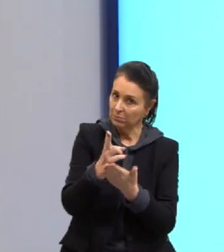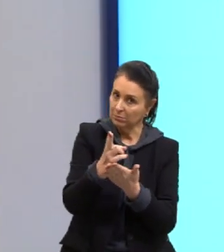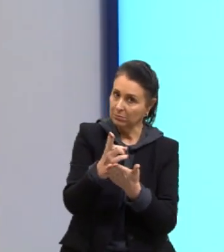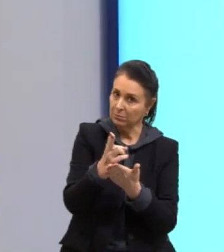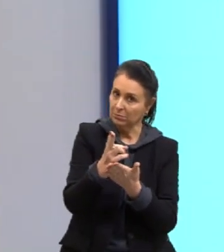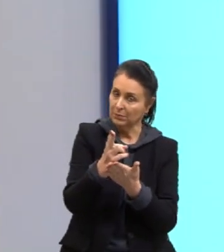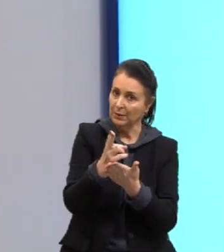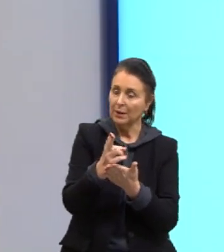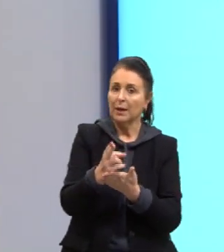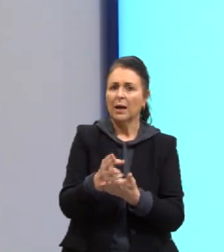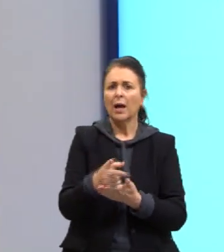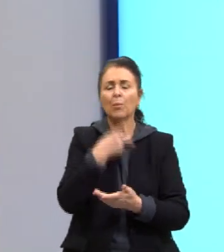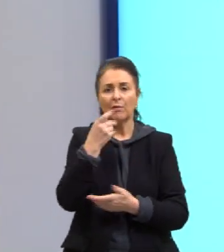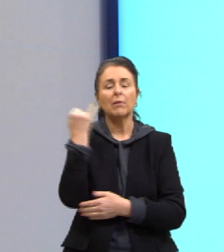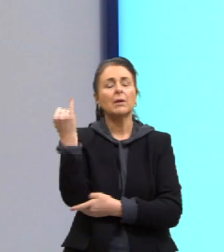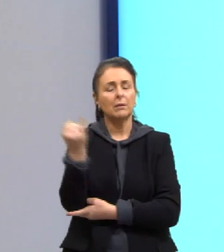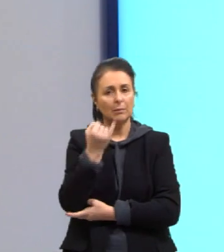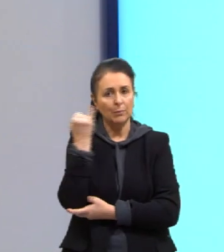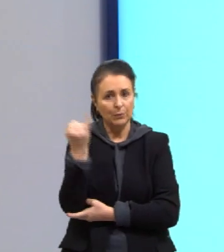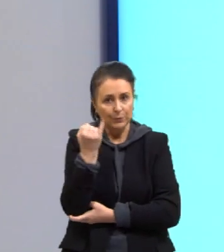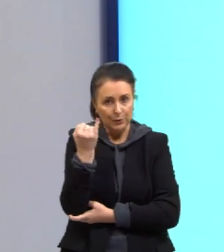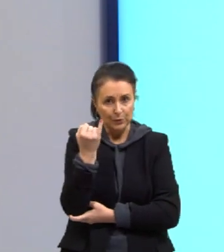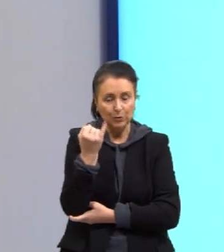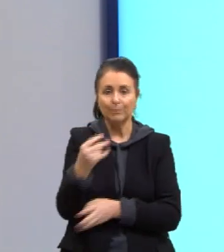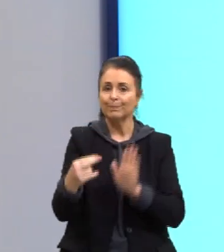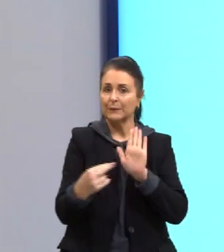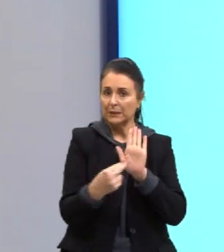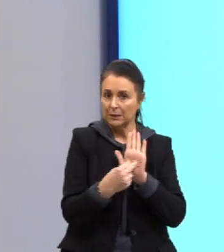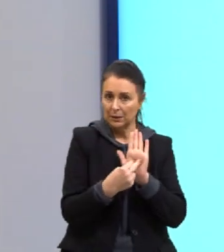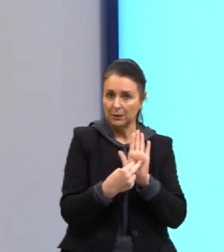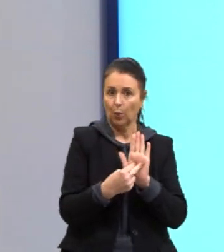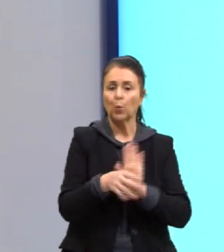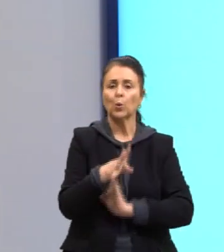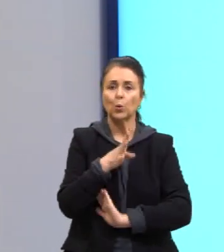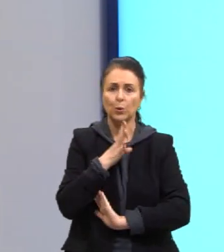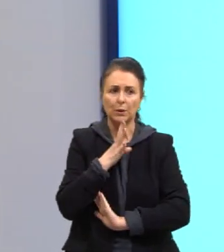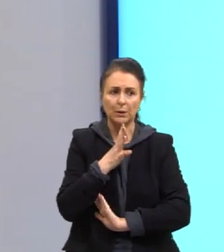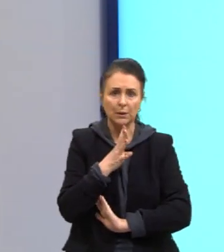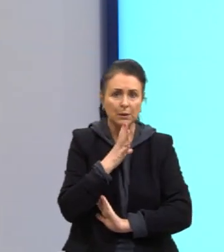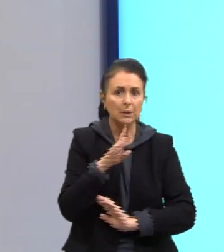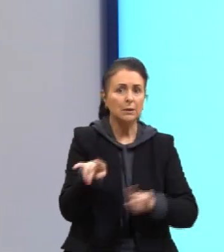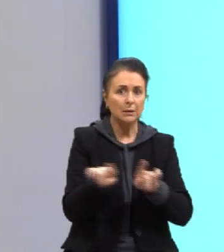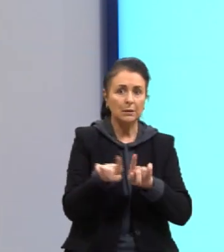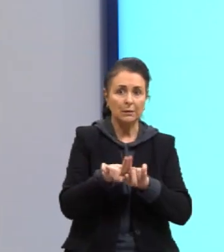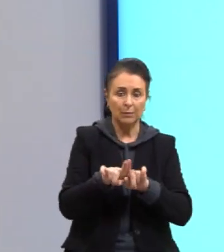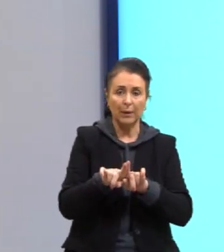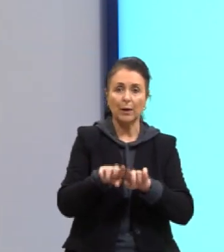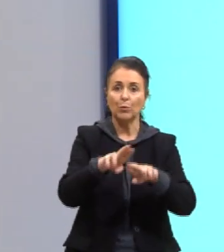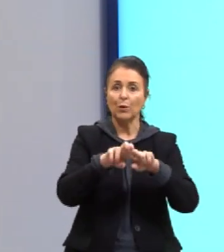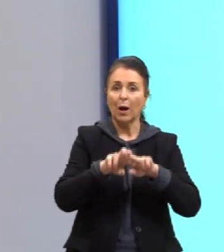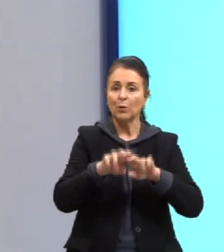Então, isso é uma fala bem importante, bem conhecida sobre a questão da energia.